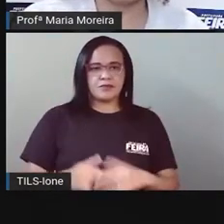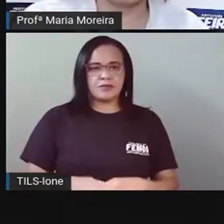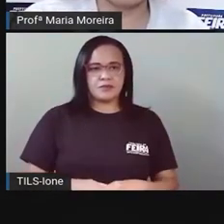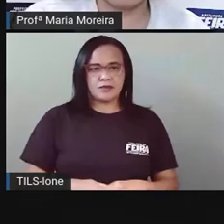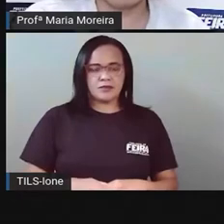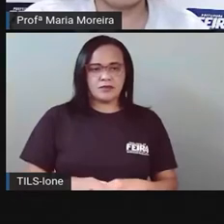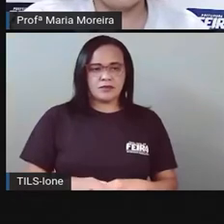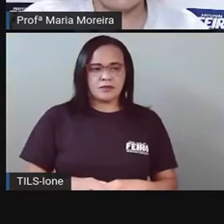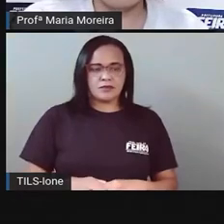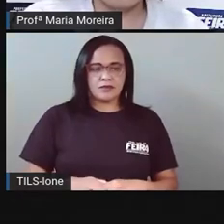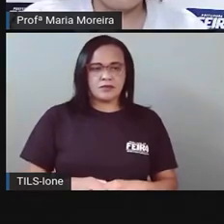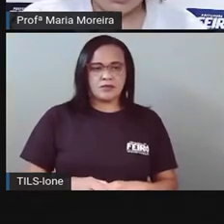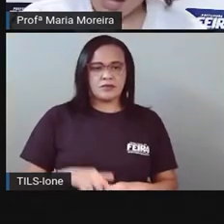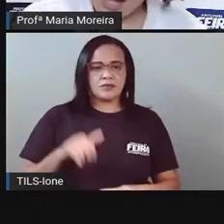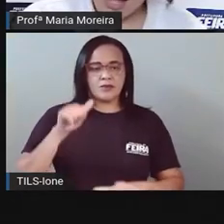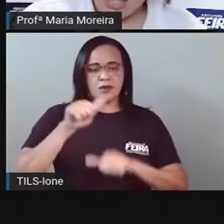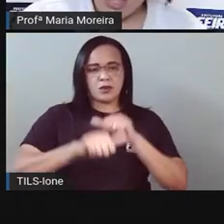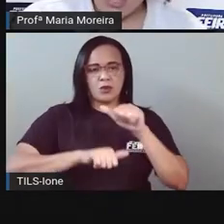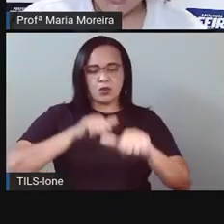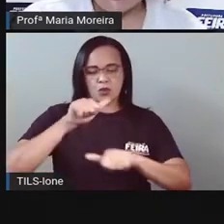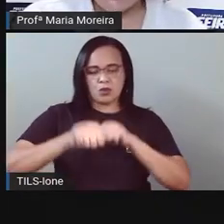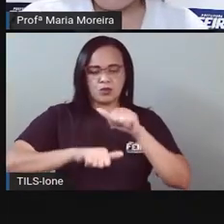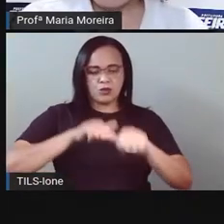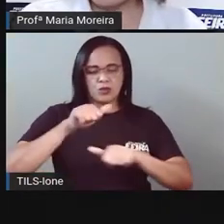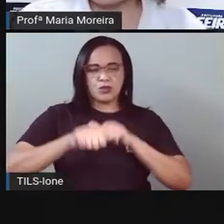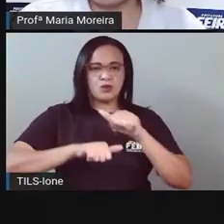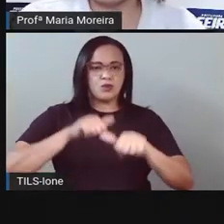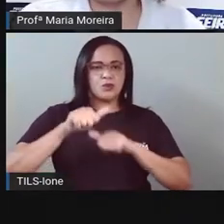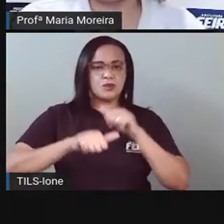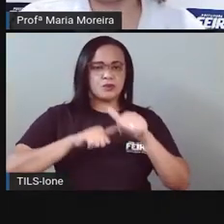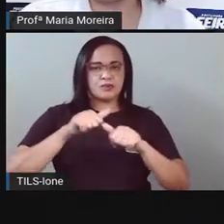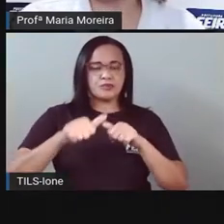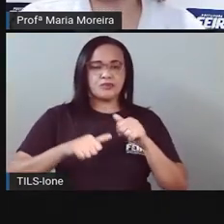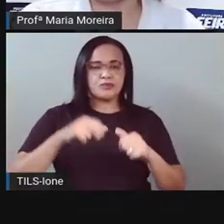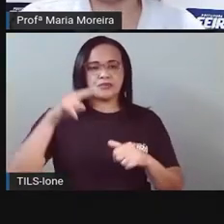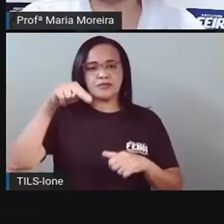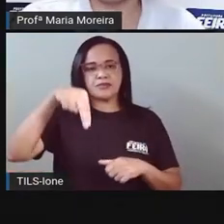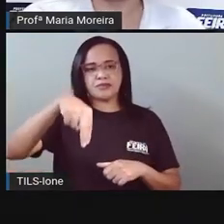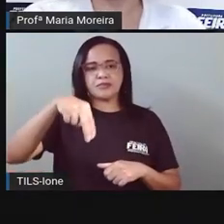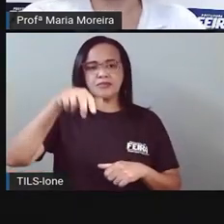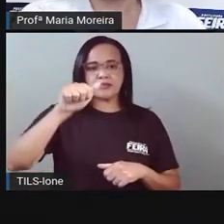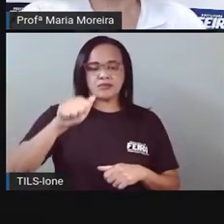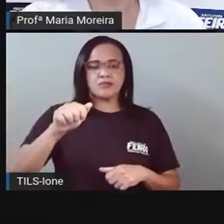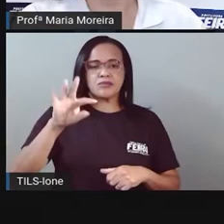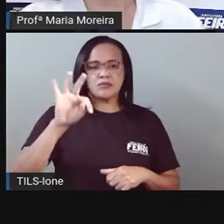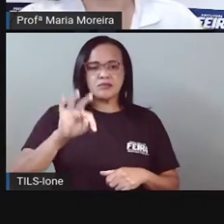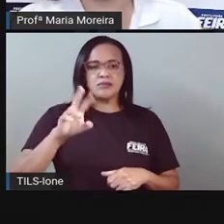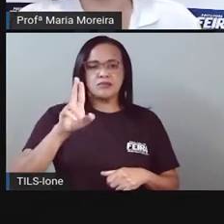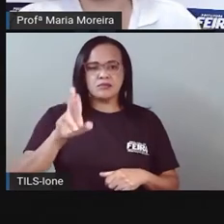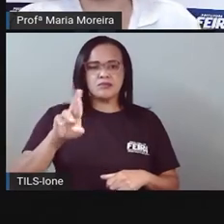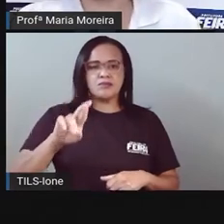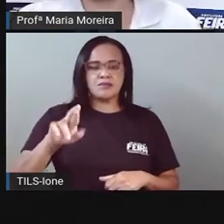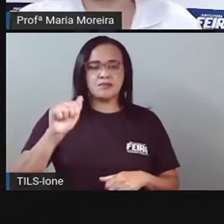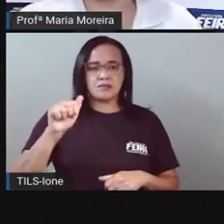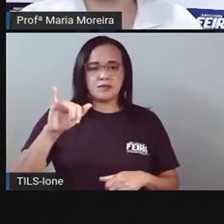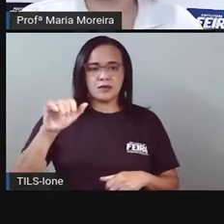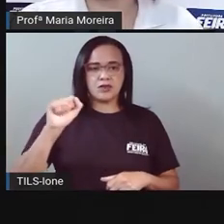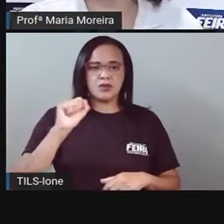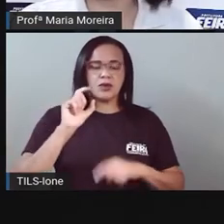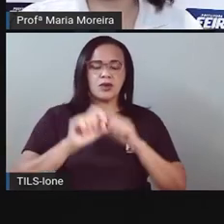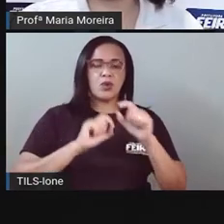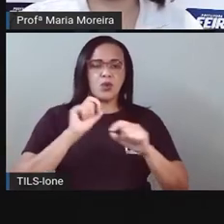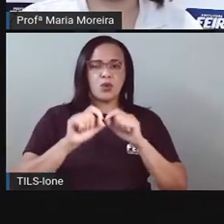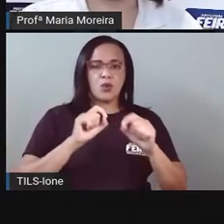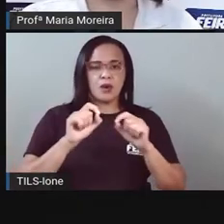Mudanças dos fenômenos naturais. Você sabe o que é um fenômeno natural? Fenômeno natural, obviamente, é uma coisa que